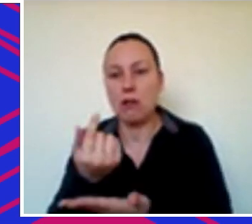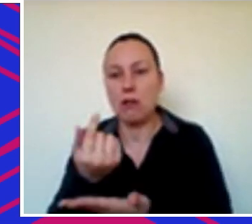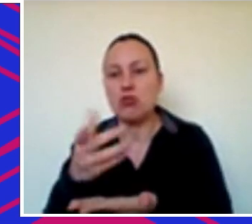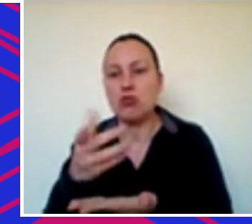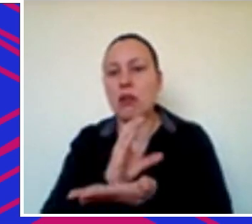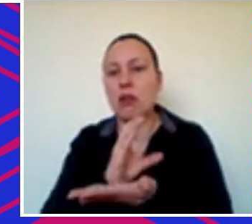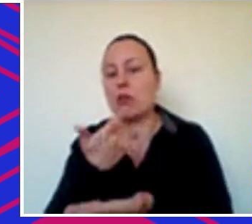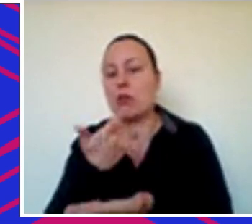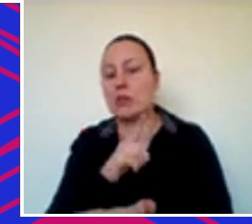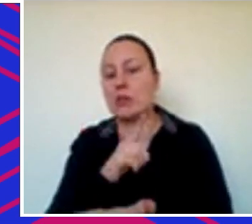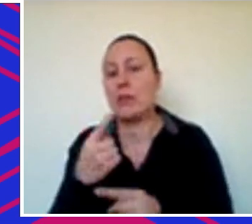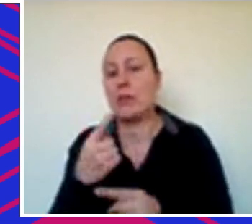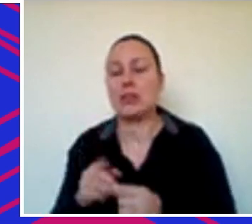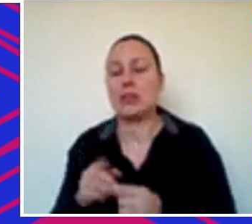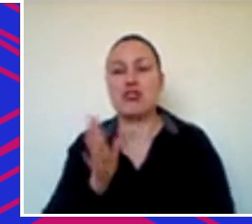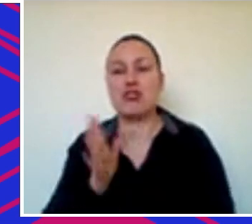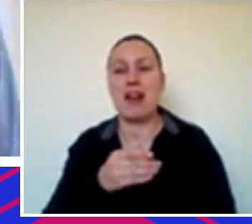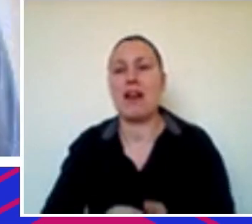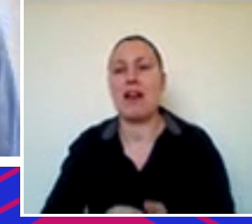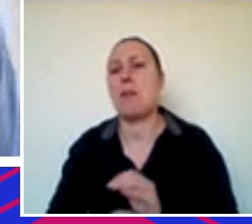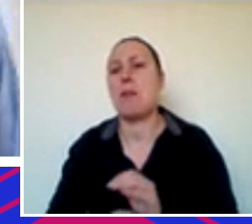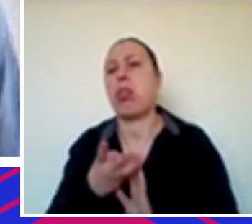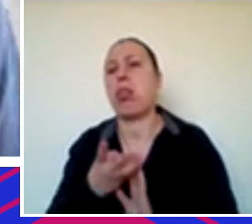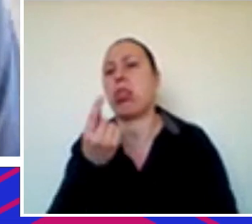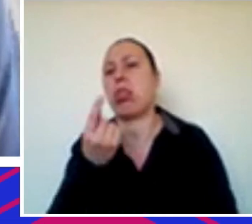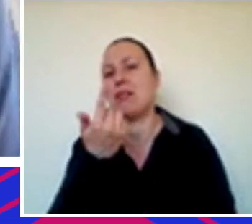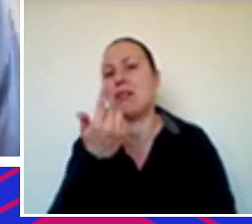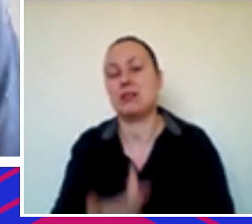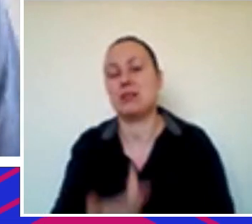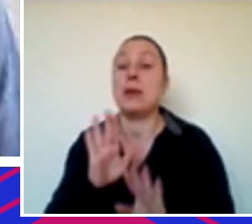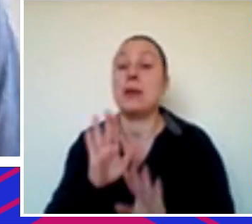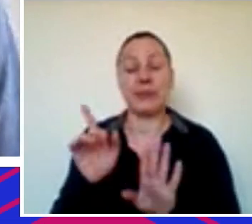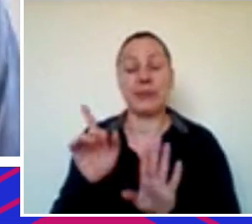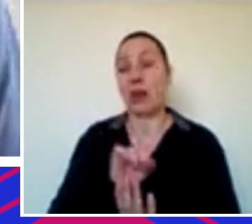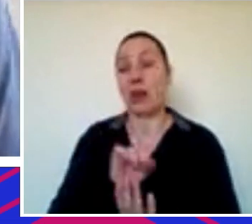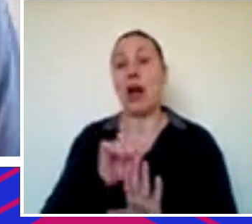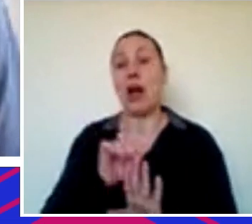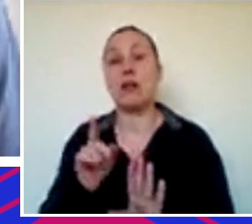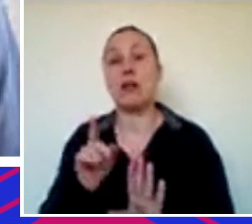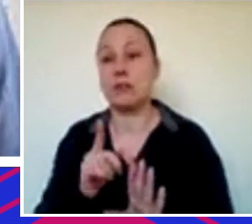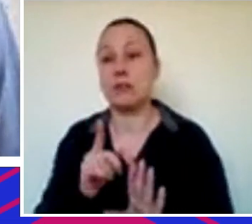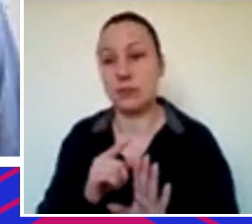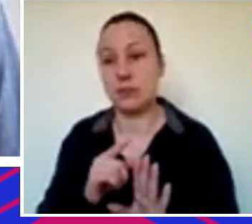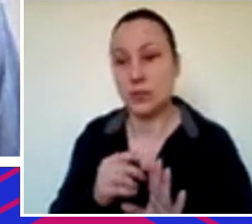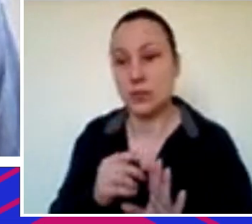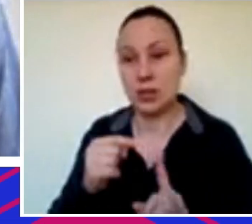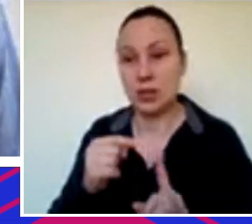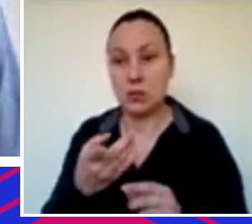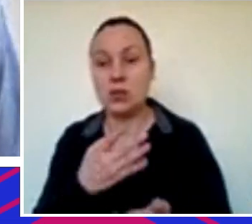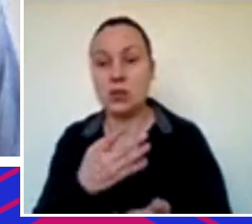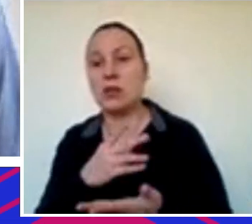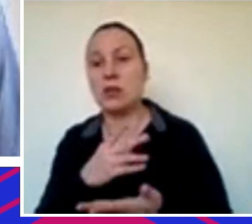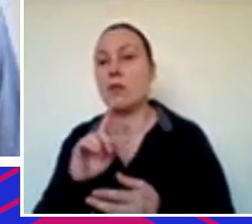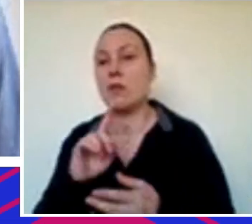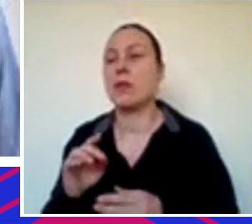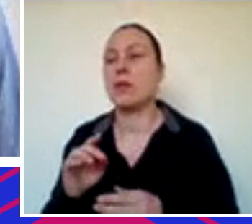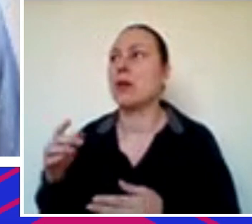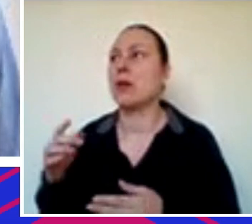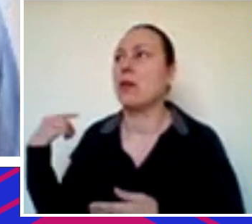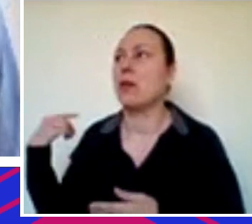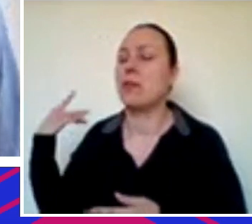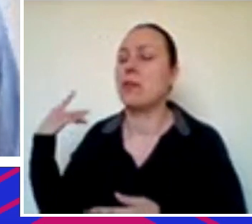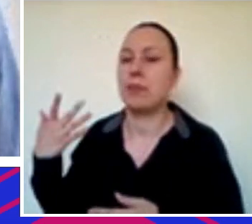puta, não, mas você está falando isso porque você já levantou centenas de milhões de reais, beleza, mas, cara, não é isso, né, depois que passa, você percebe que, na verdade, o que